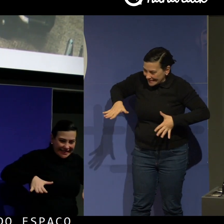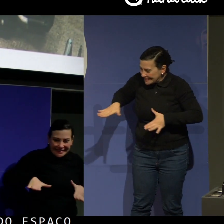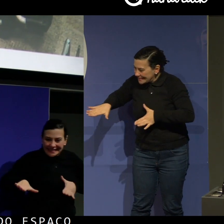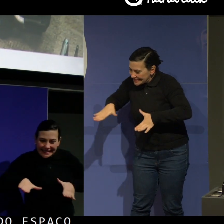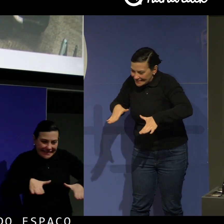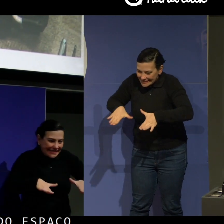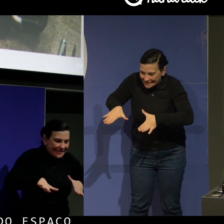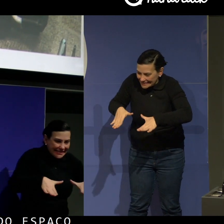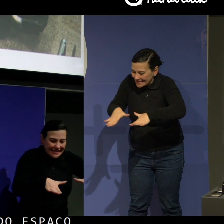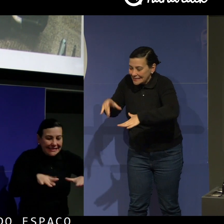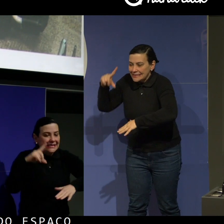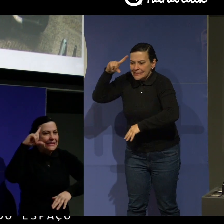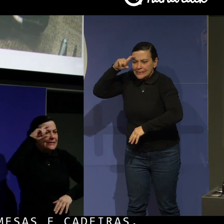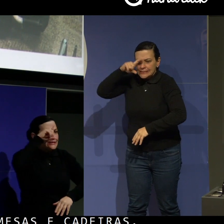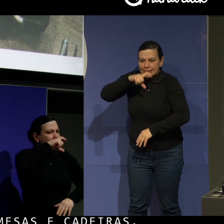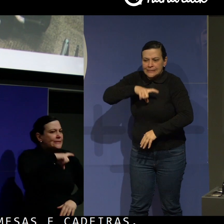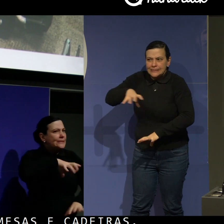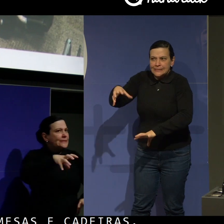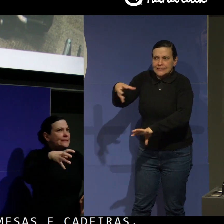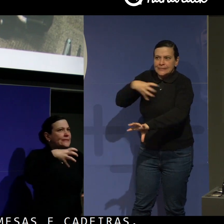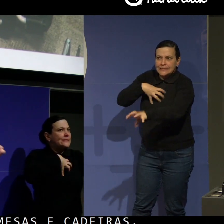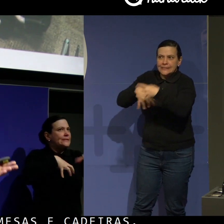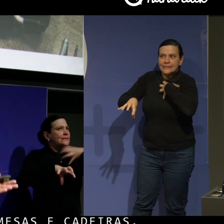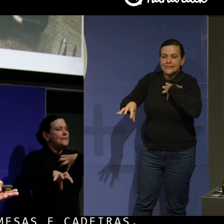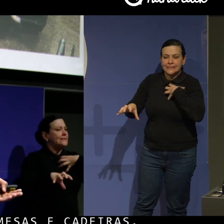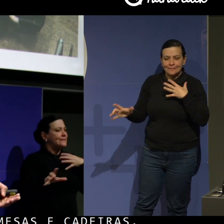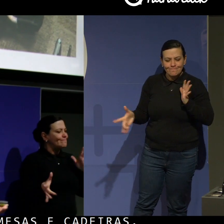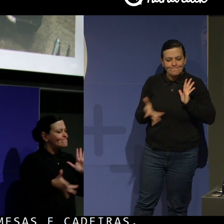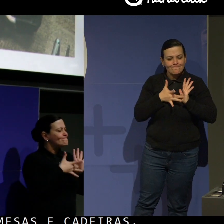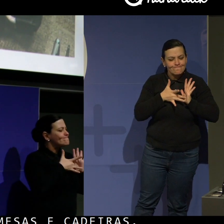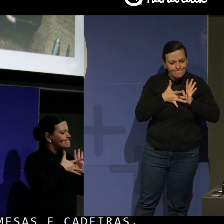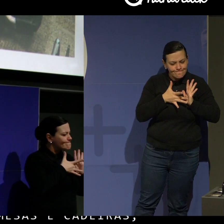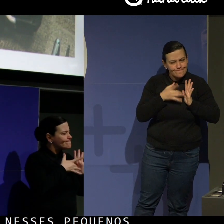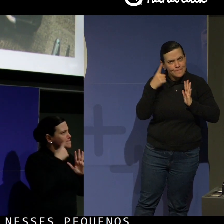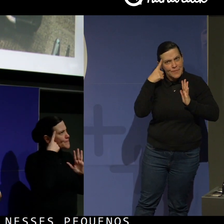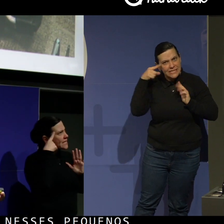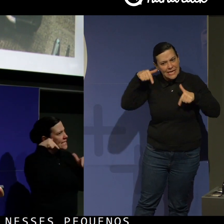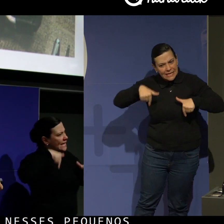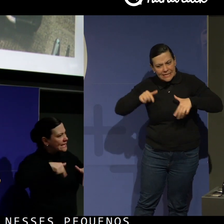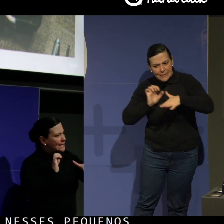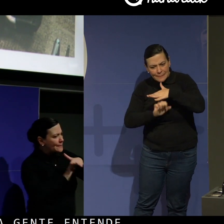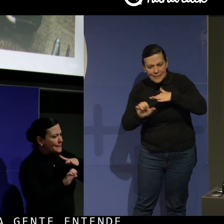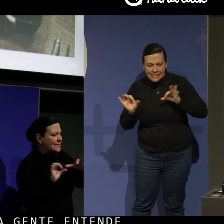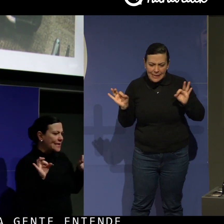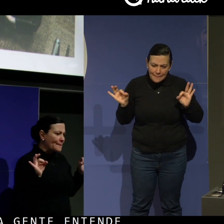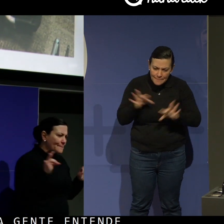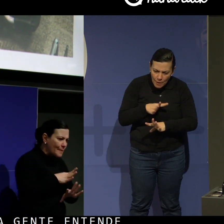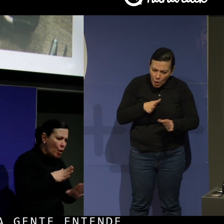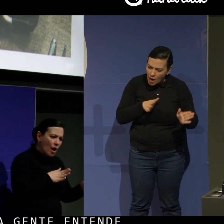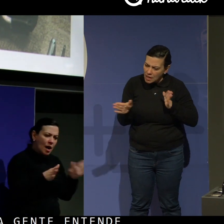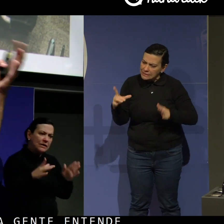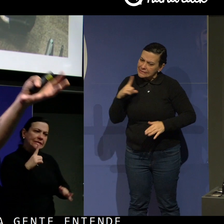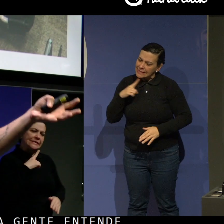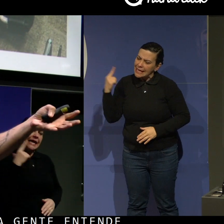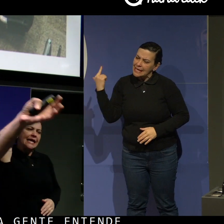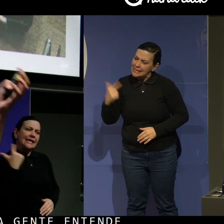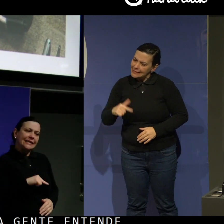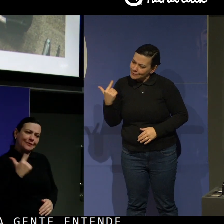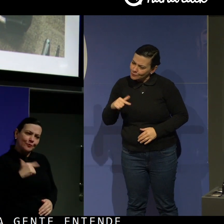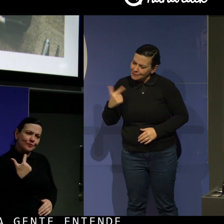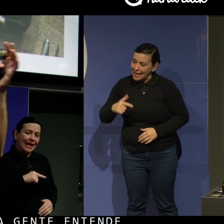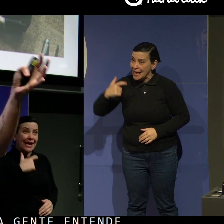pequenos exercícios que a gente entende se a empresa está ou não preparada para trocar essa